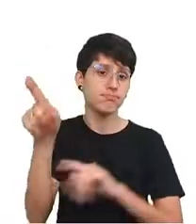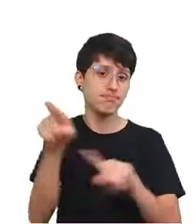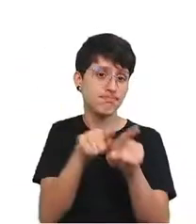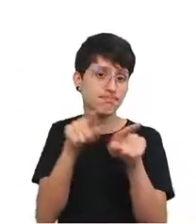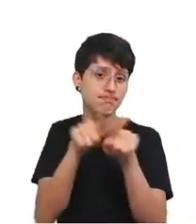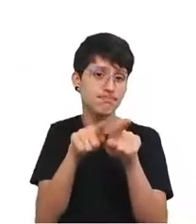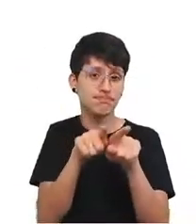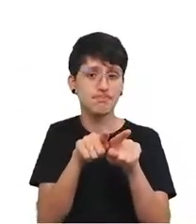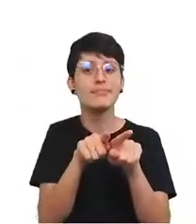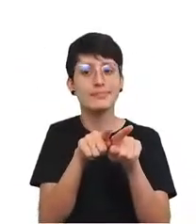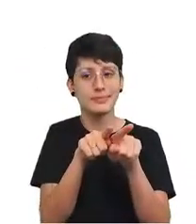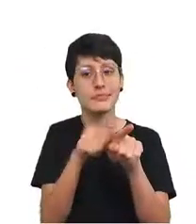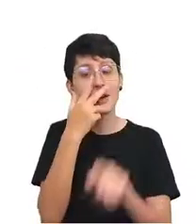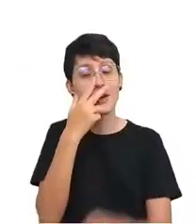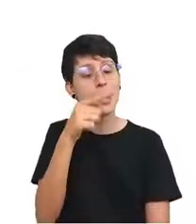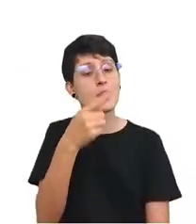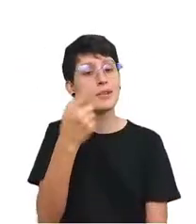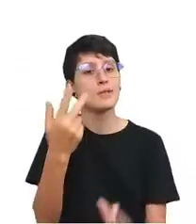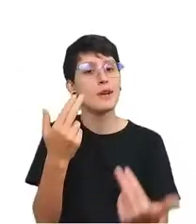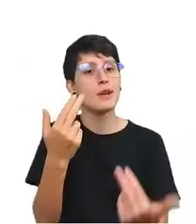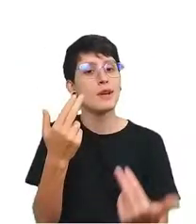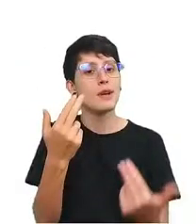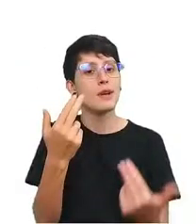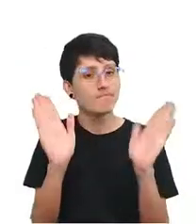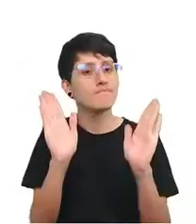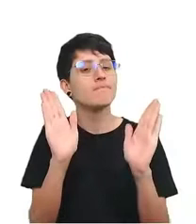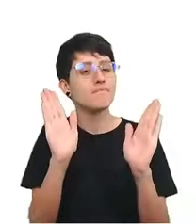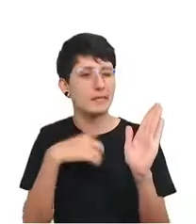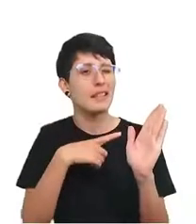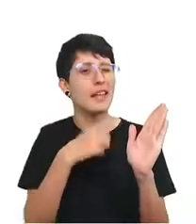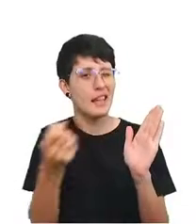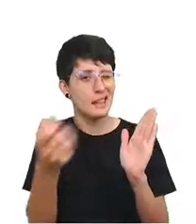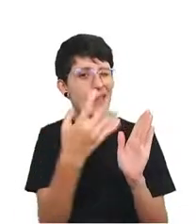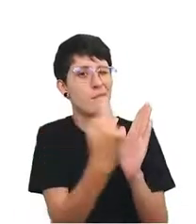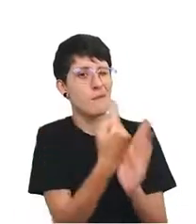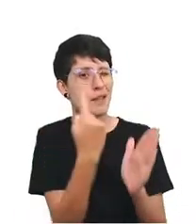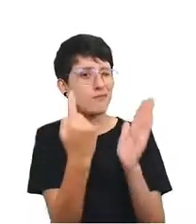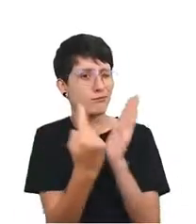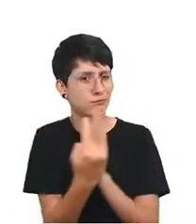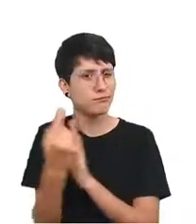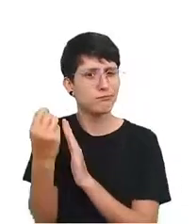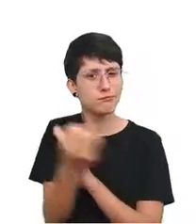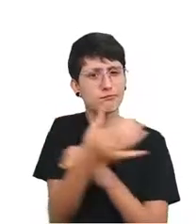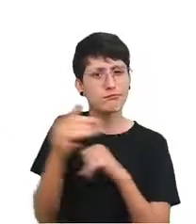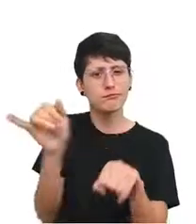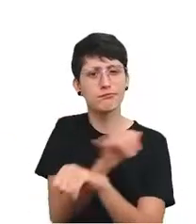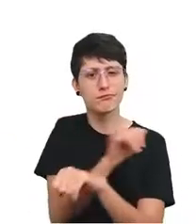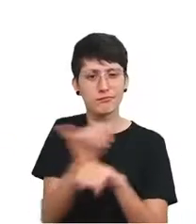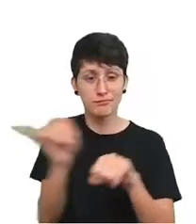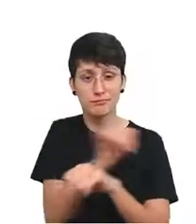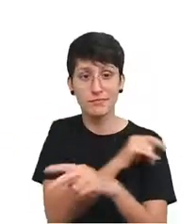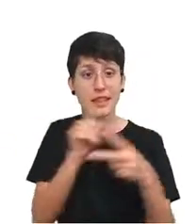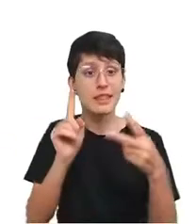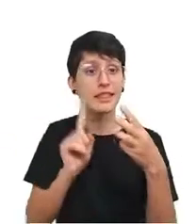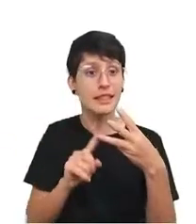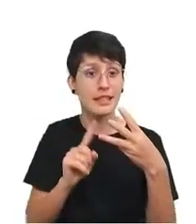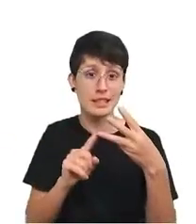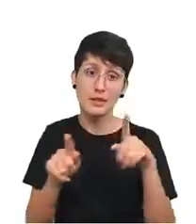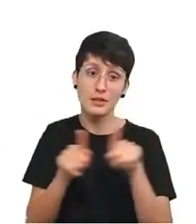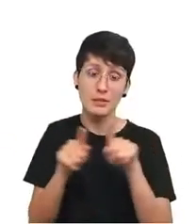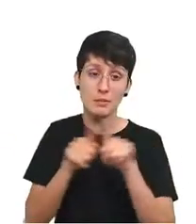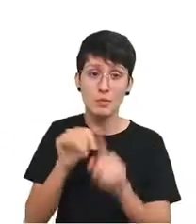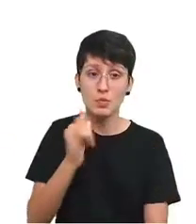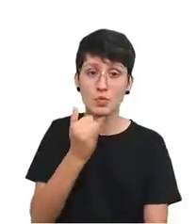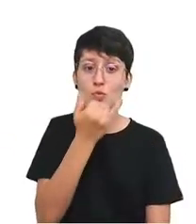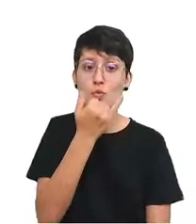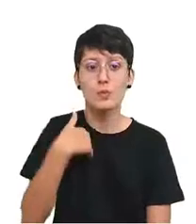Então, eu acho que isso abre espaço para novas perguntas e novas fontes de dados. E, em terceiro lugar, é o terceiro motivo que